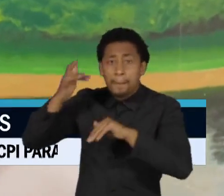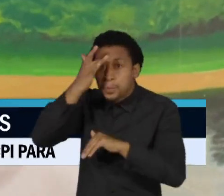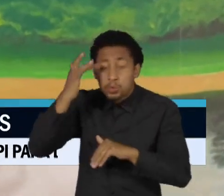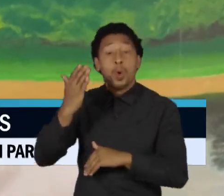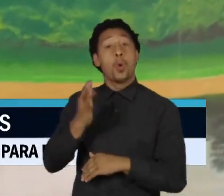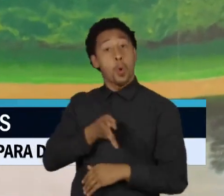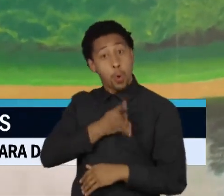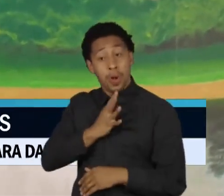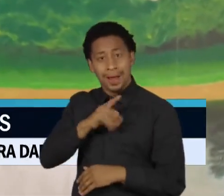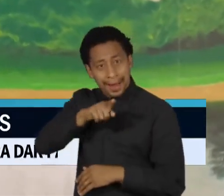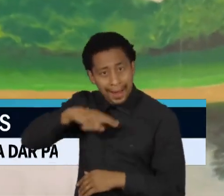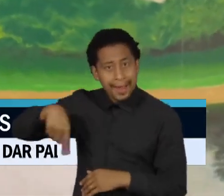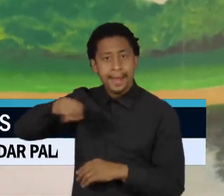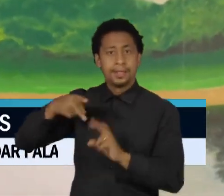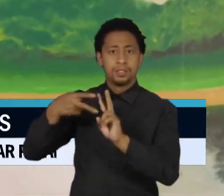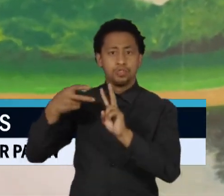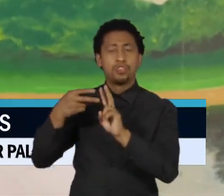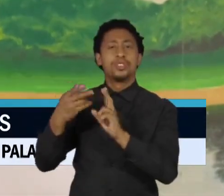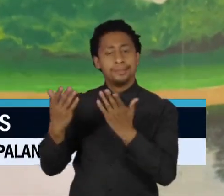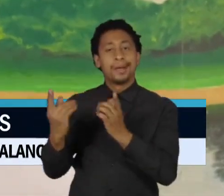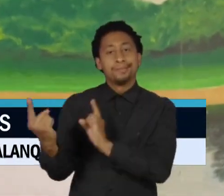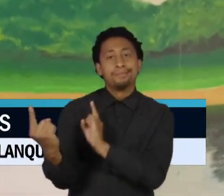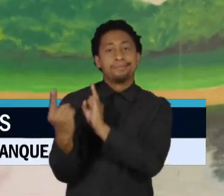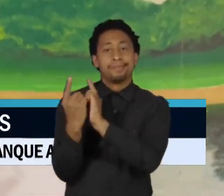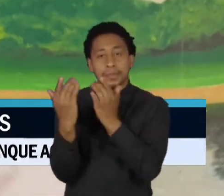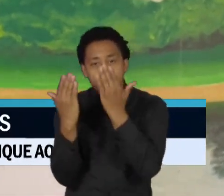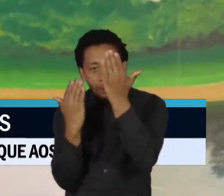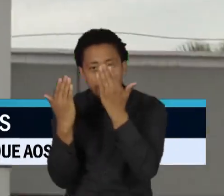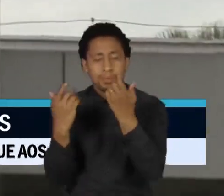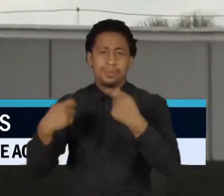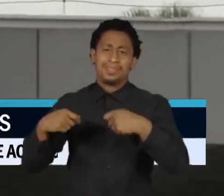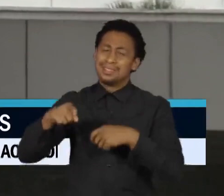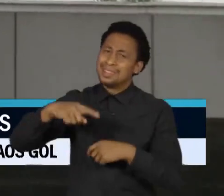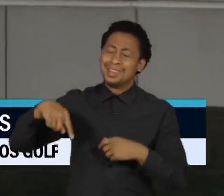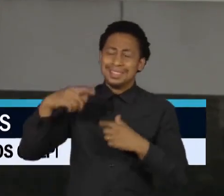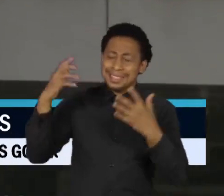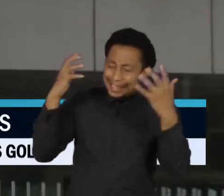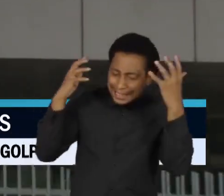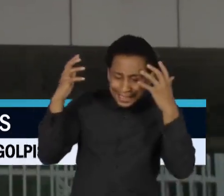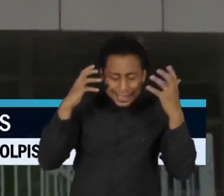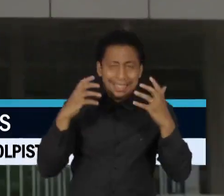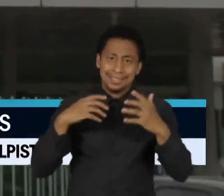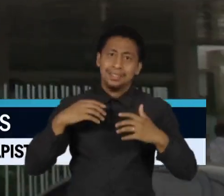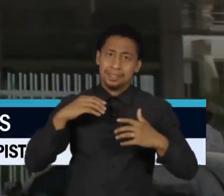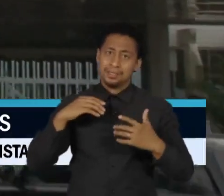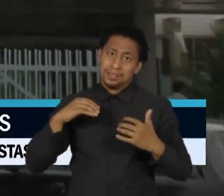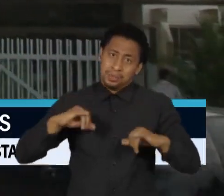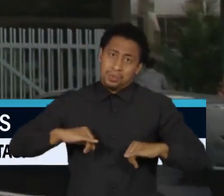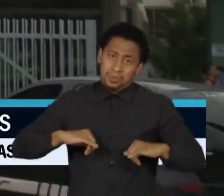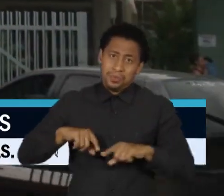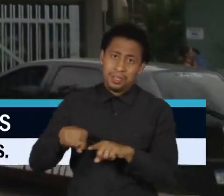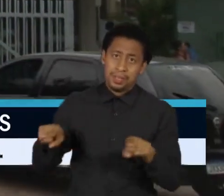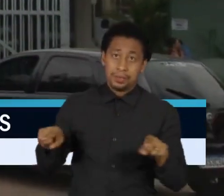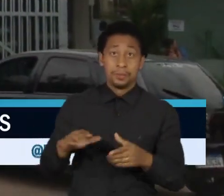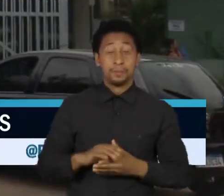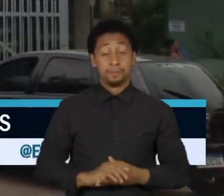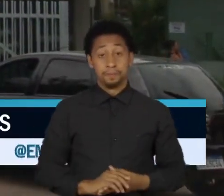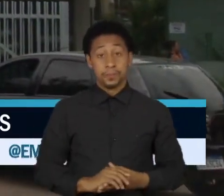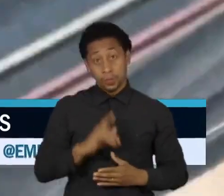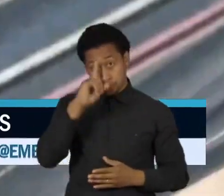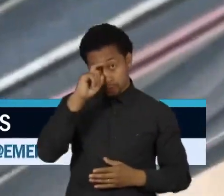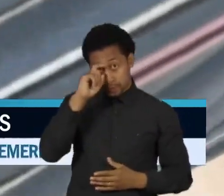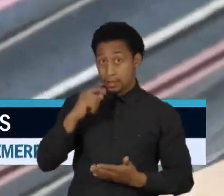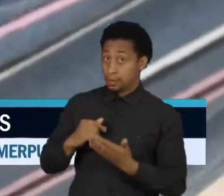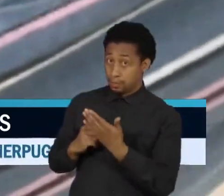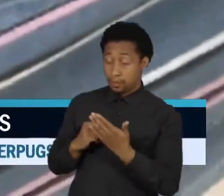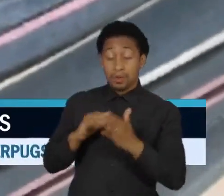atender as meninas. O povo Yanomami que está abalado psicologicamente. Neste hospital especializado em atendimento infantil,